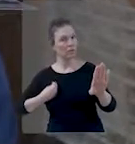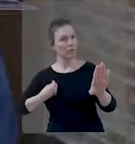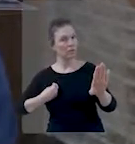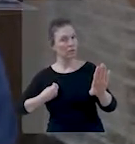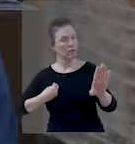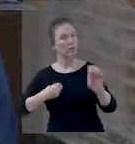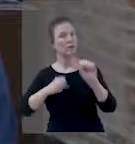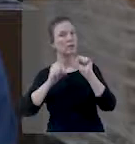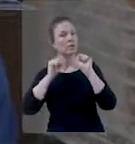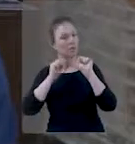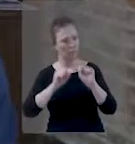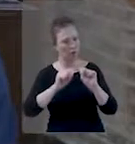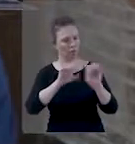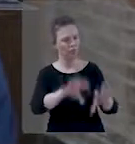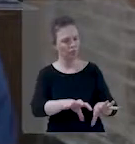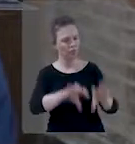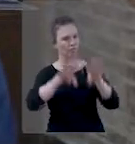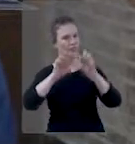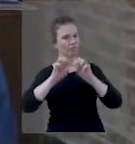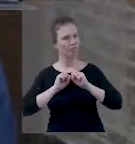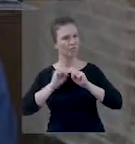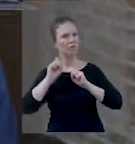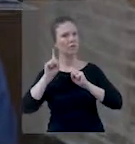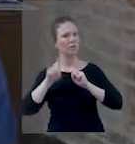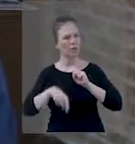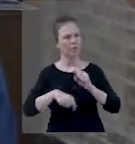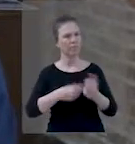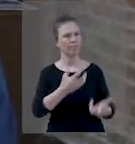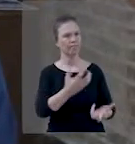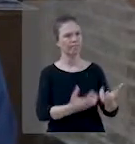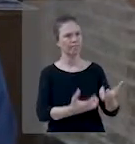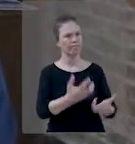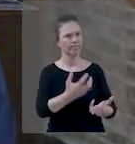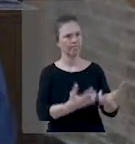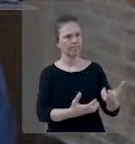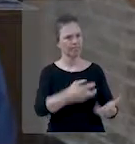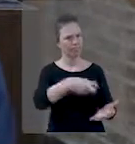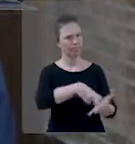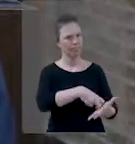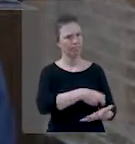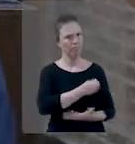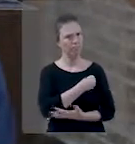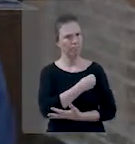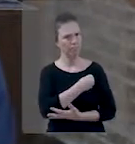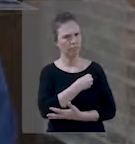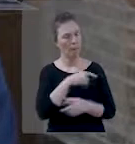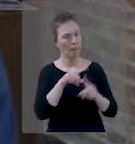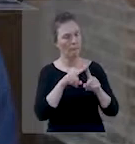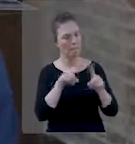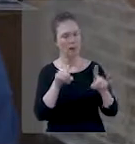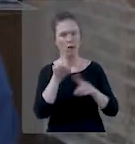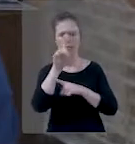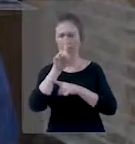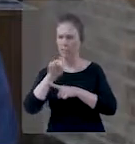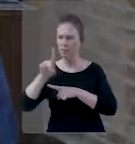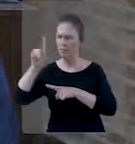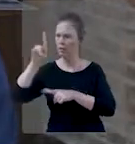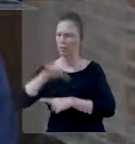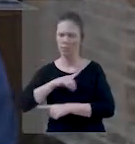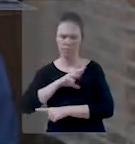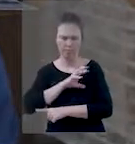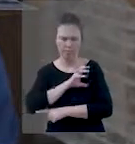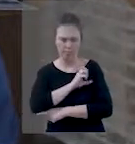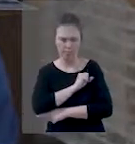a vida, ele vai herdar uma consequência terrível, eterna, que é a condenação eterna. Mas Deus é